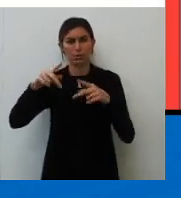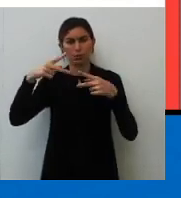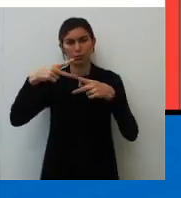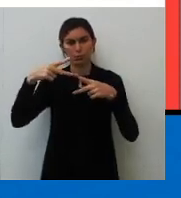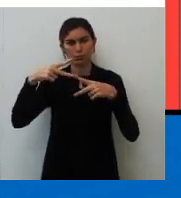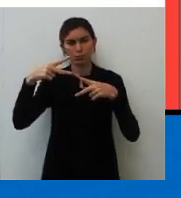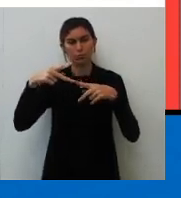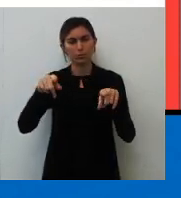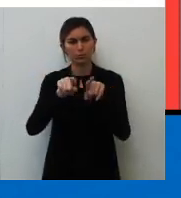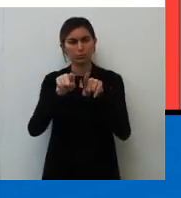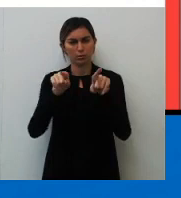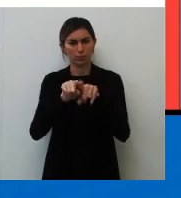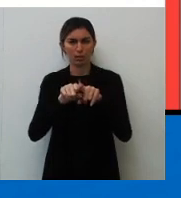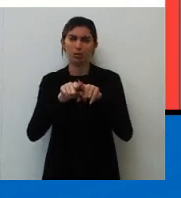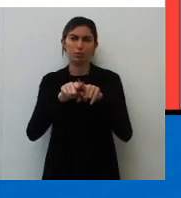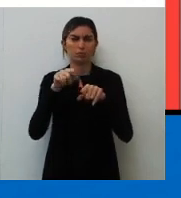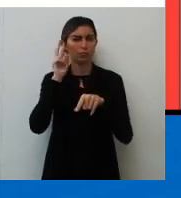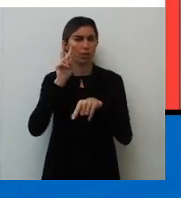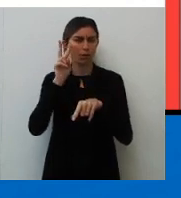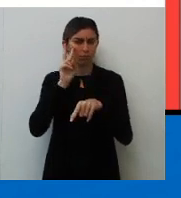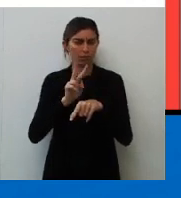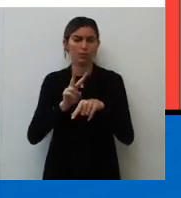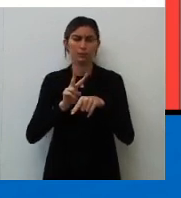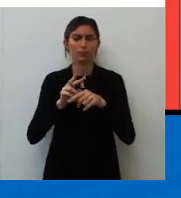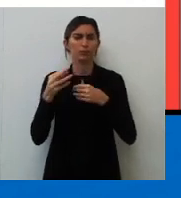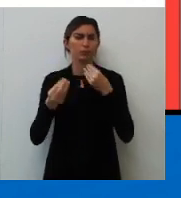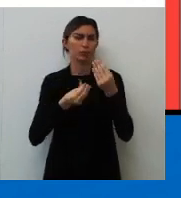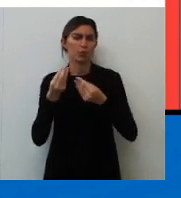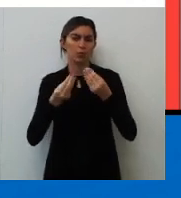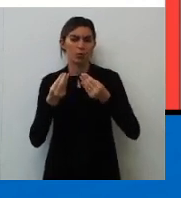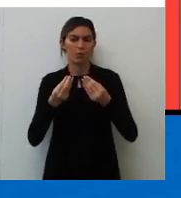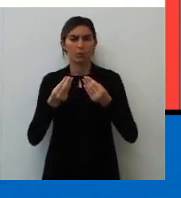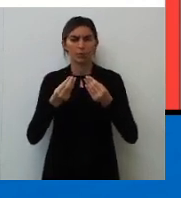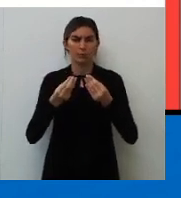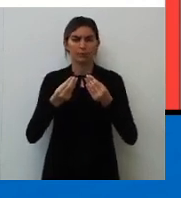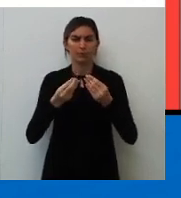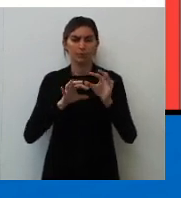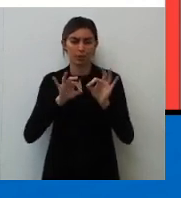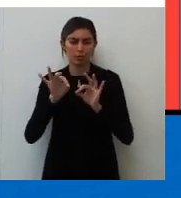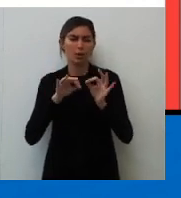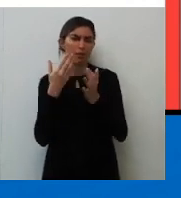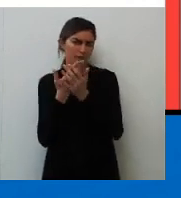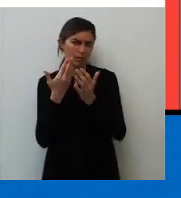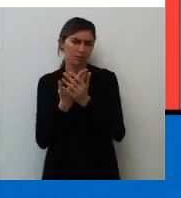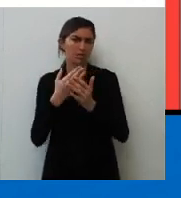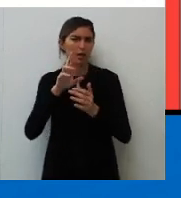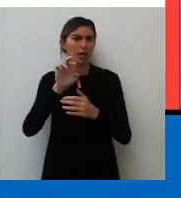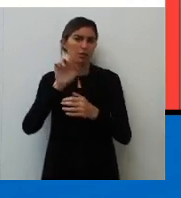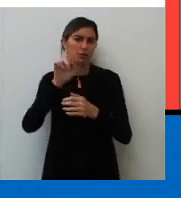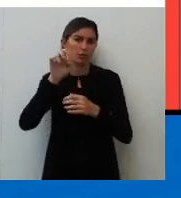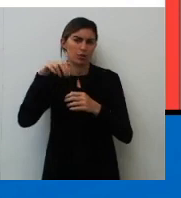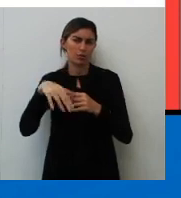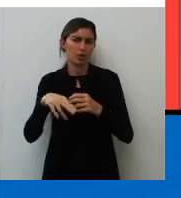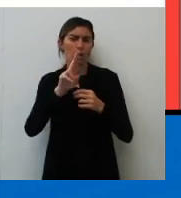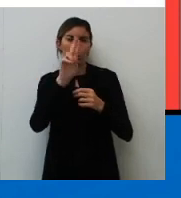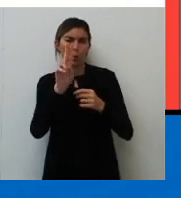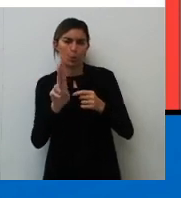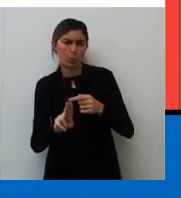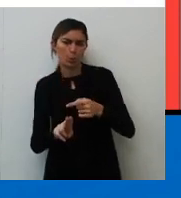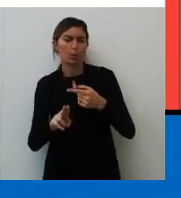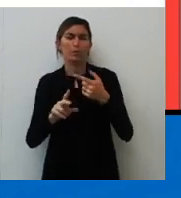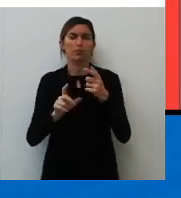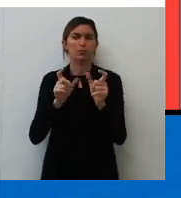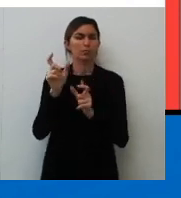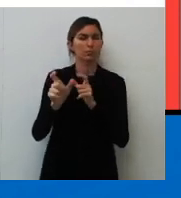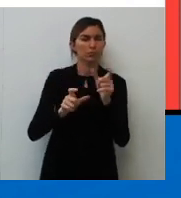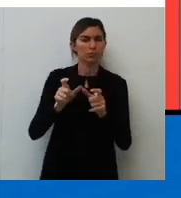justamente na hora da regência. A gente vai ter uma aula aqui sobre regência. Regência nominal. Uma só não, vai